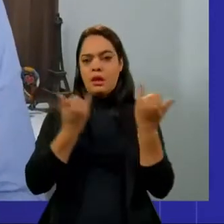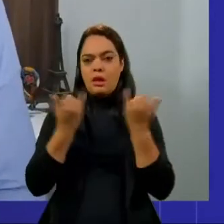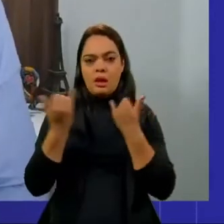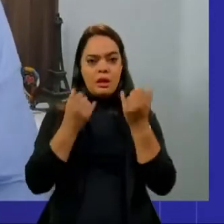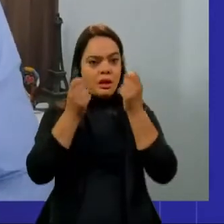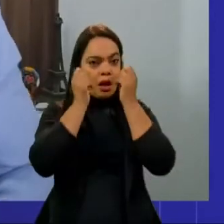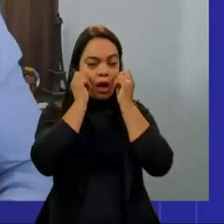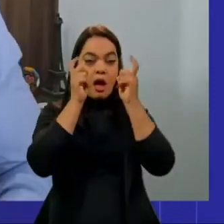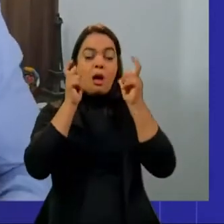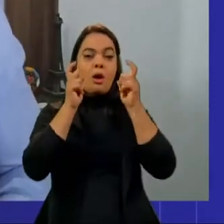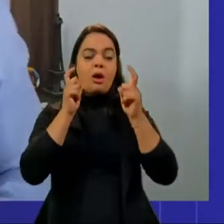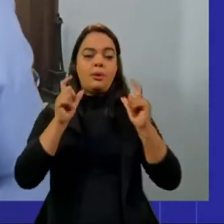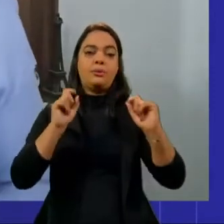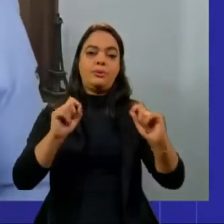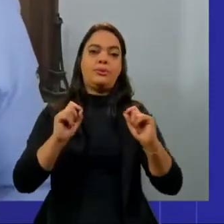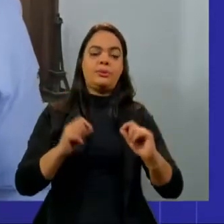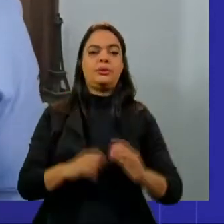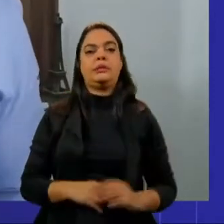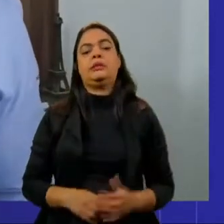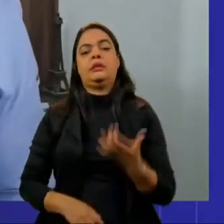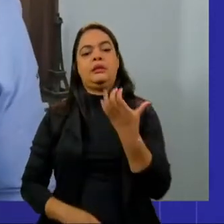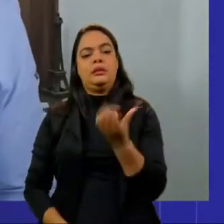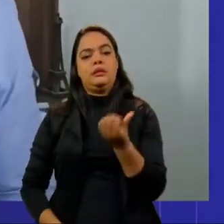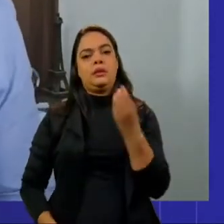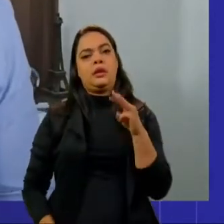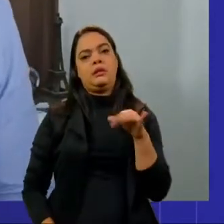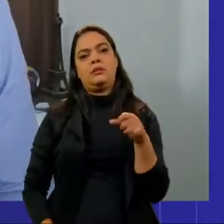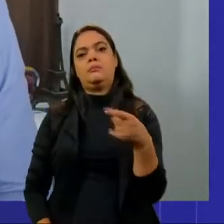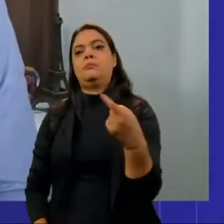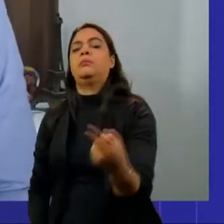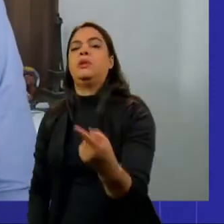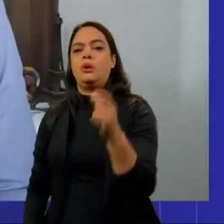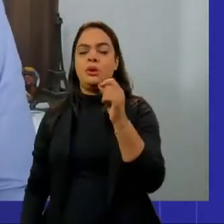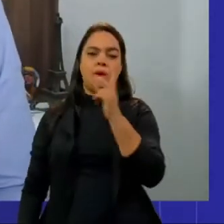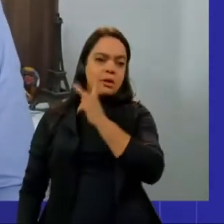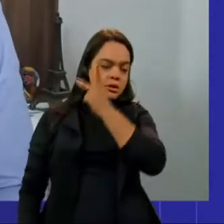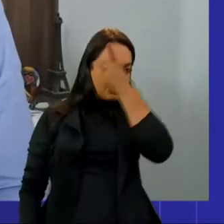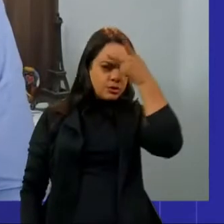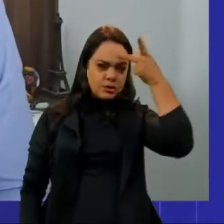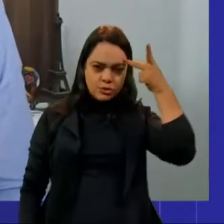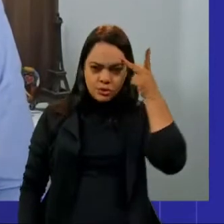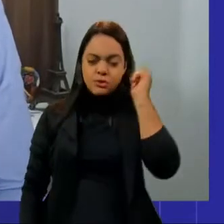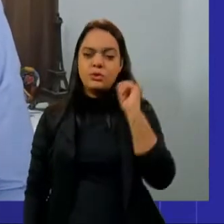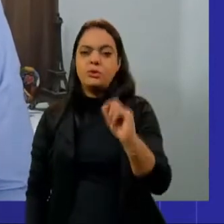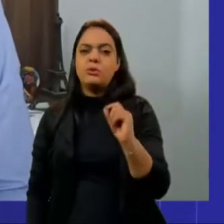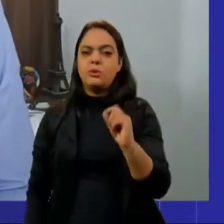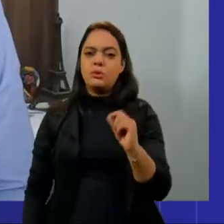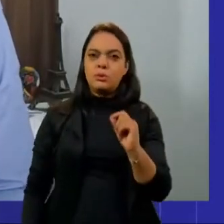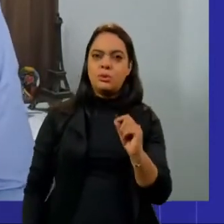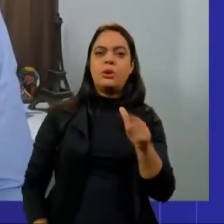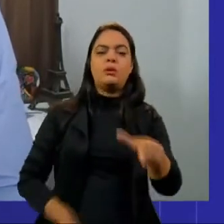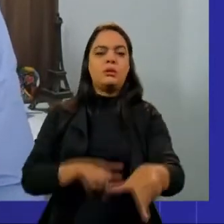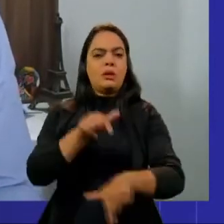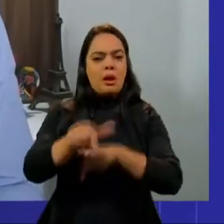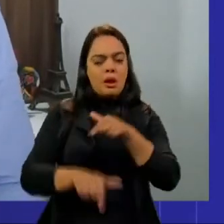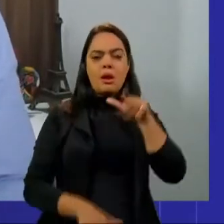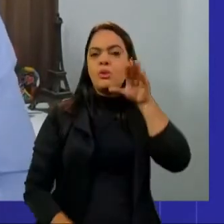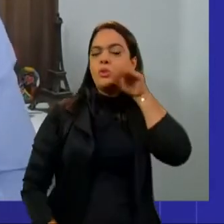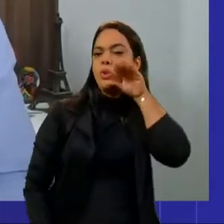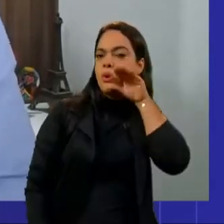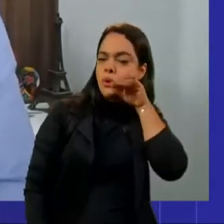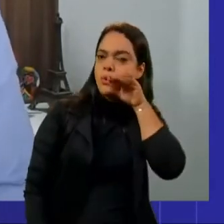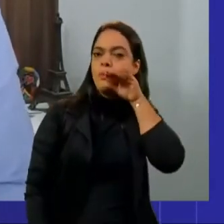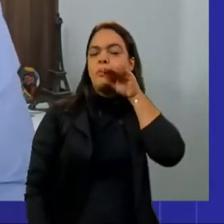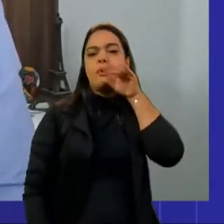sentido de que, bom, cerca de 6 milhões de pessoas se ativam no trabalho doméstico e